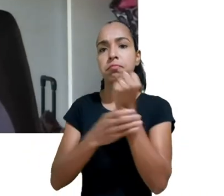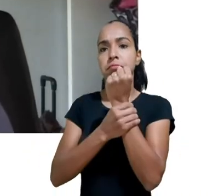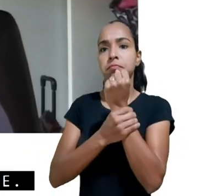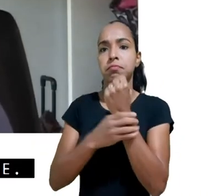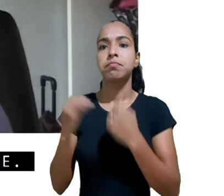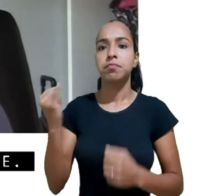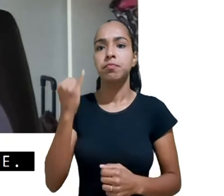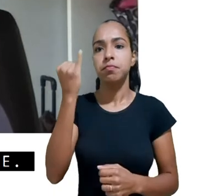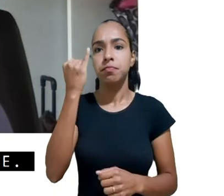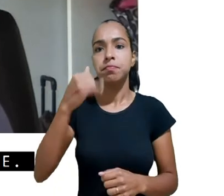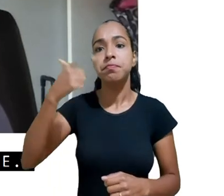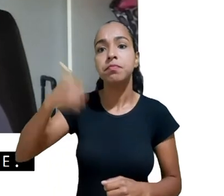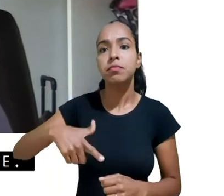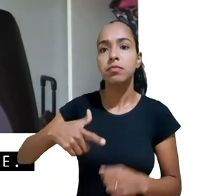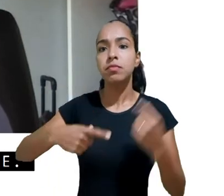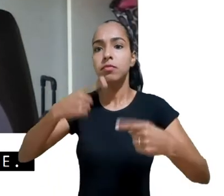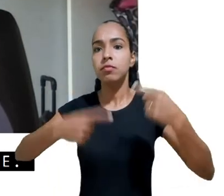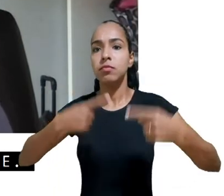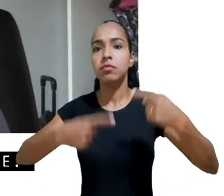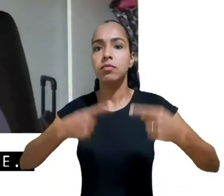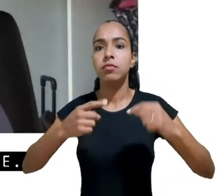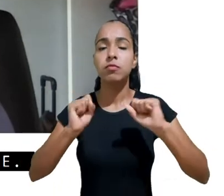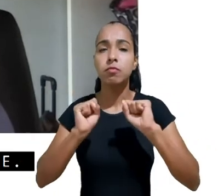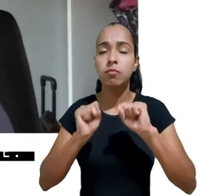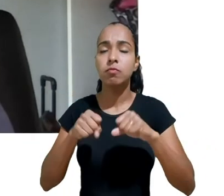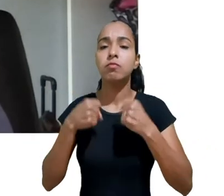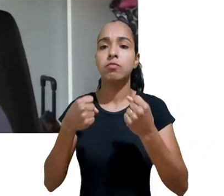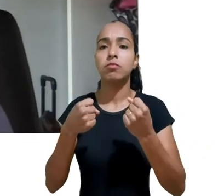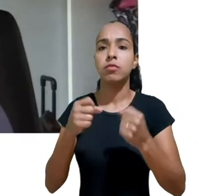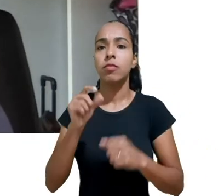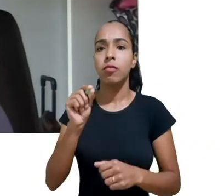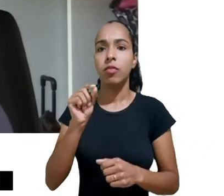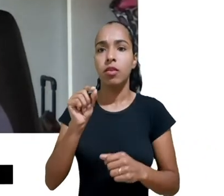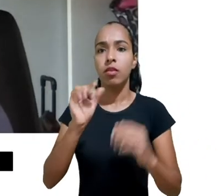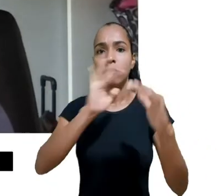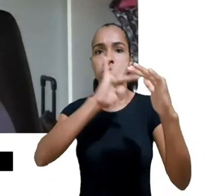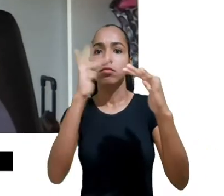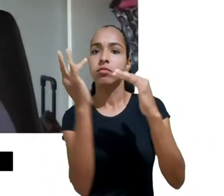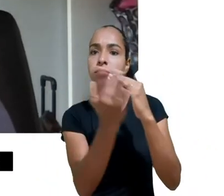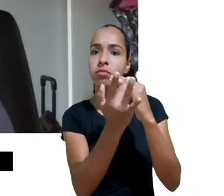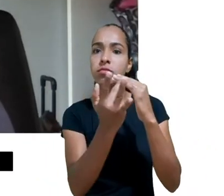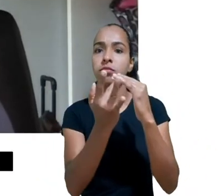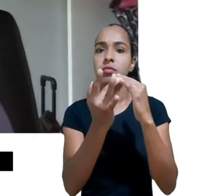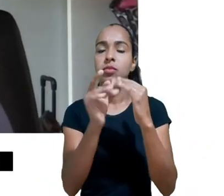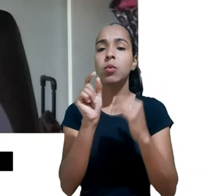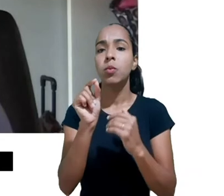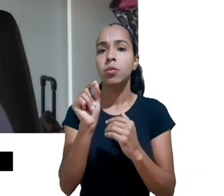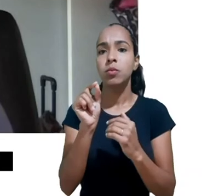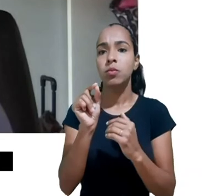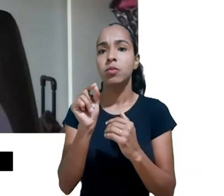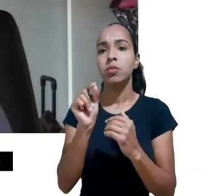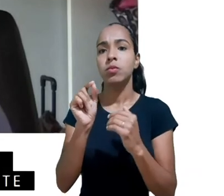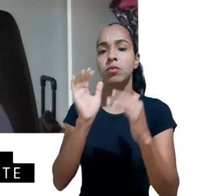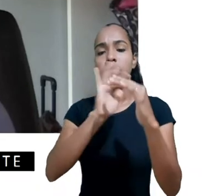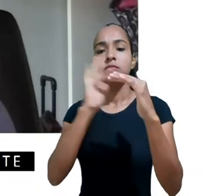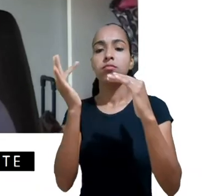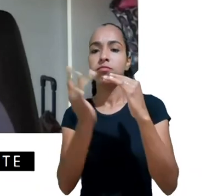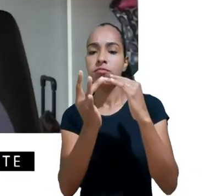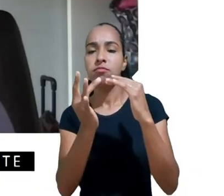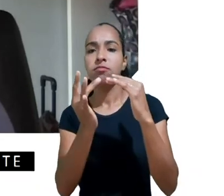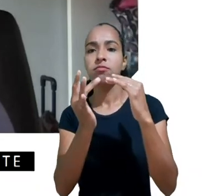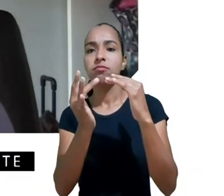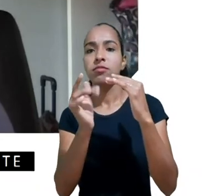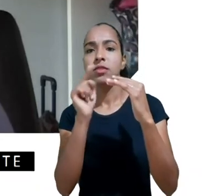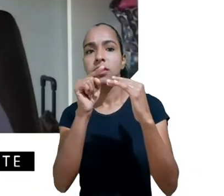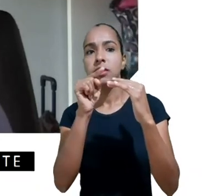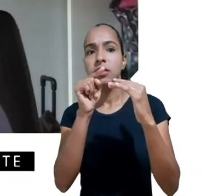no limite de idade que essas redes sociais têm. A gente sabe que a maioria das redes sociais hoje tem um limite de idade de 13 anos que é